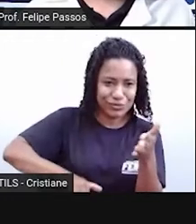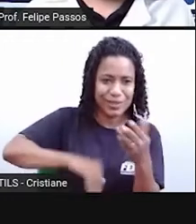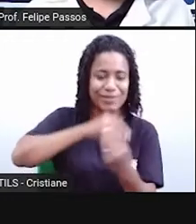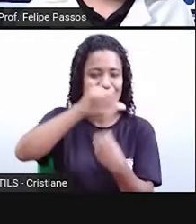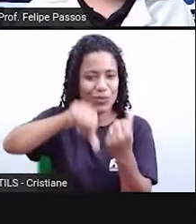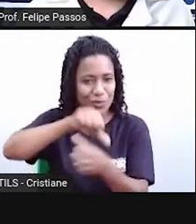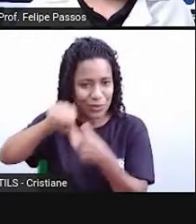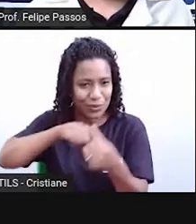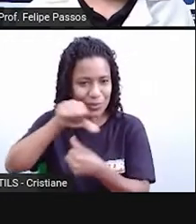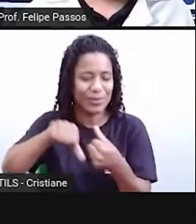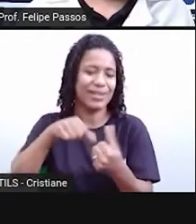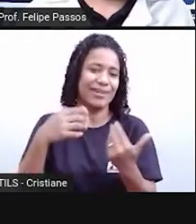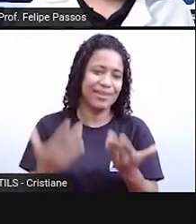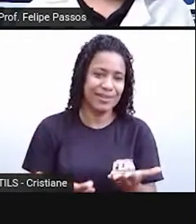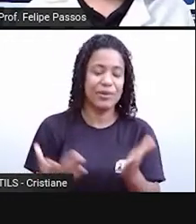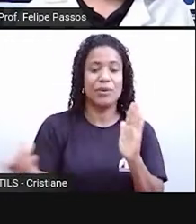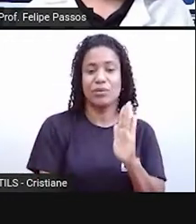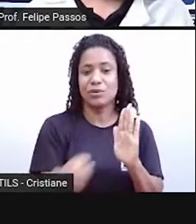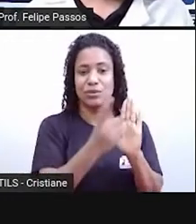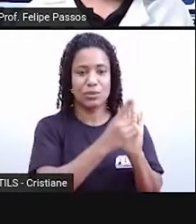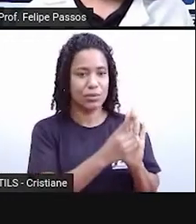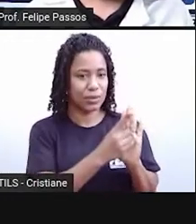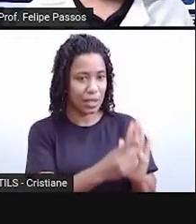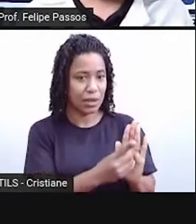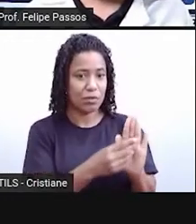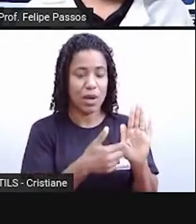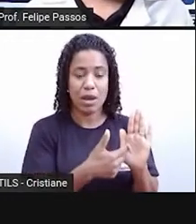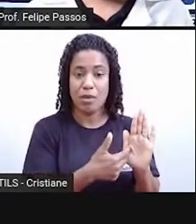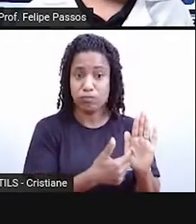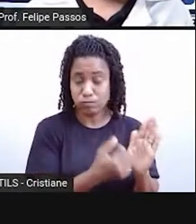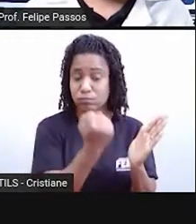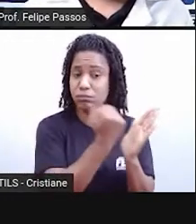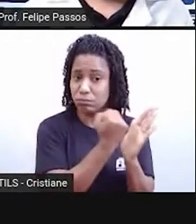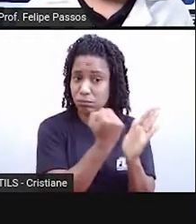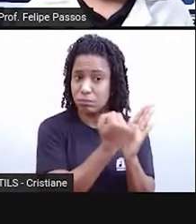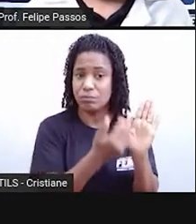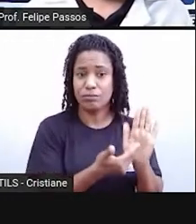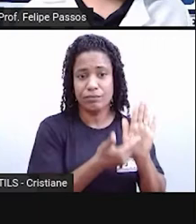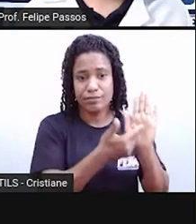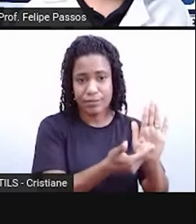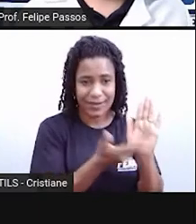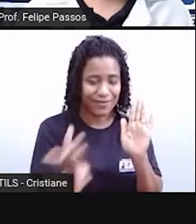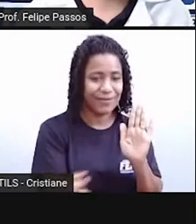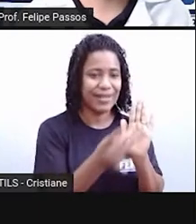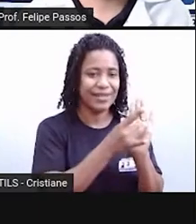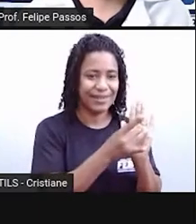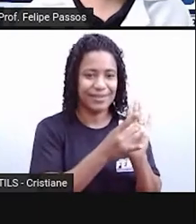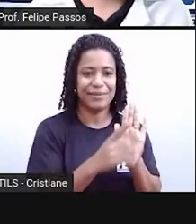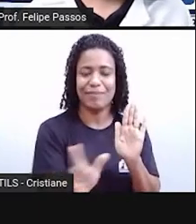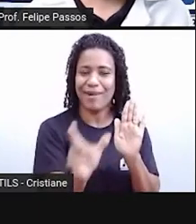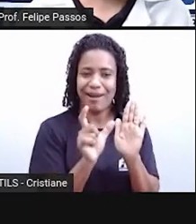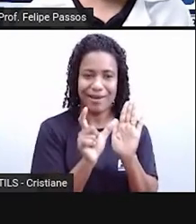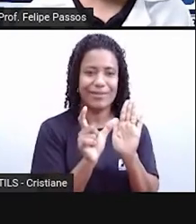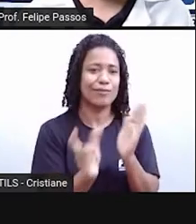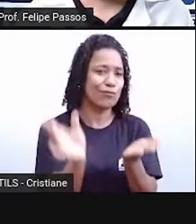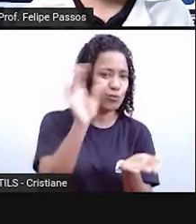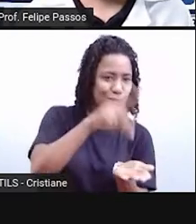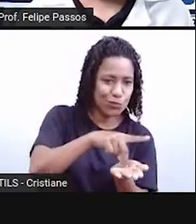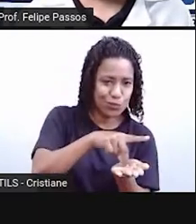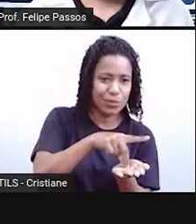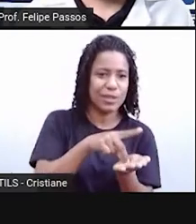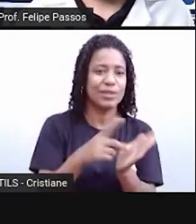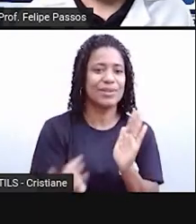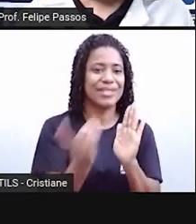o dicionário, de certa forma, ele é um documento, é um livro que ele vai validando, ele vai tornando essas palavras oficiais,